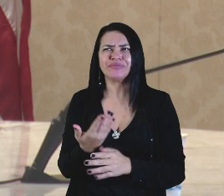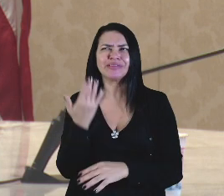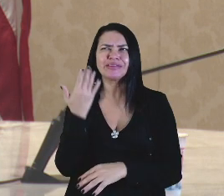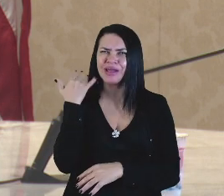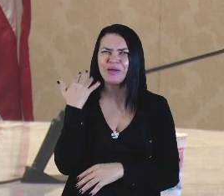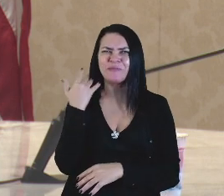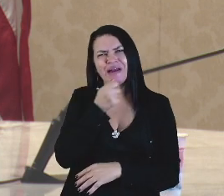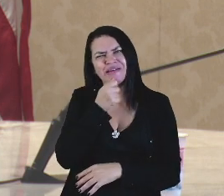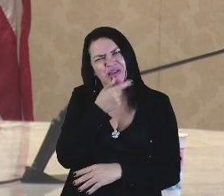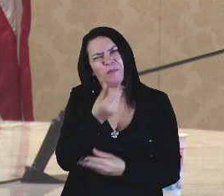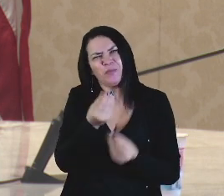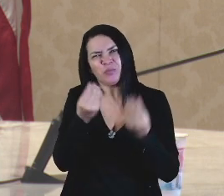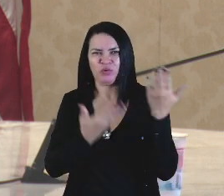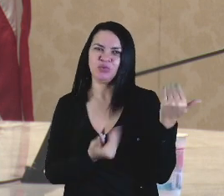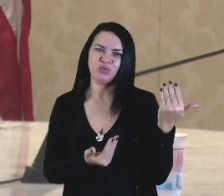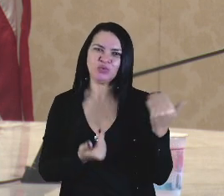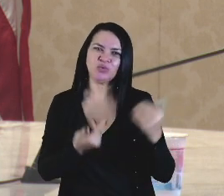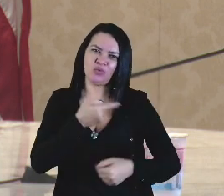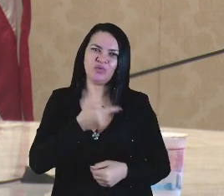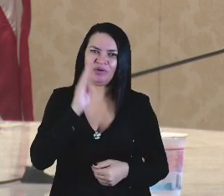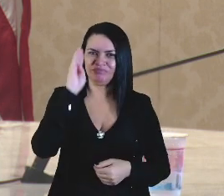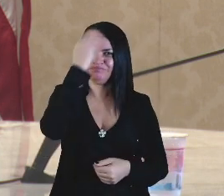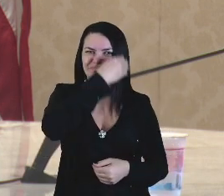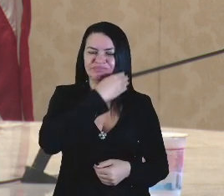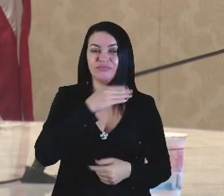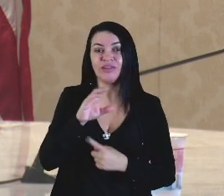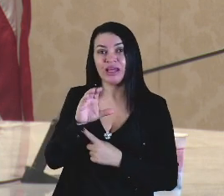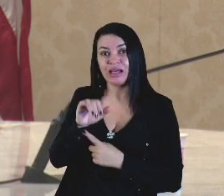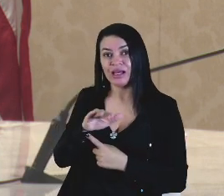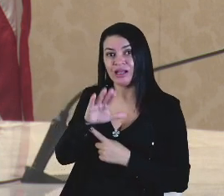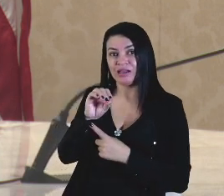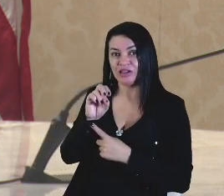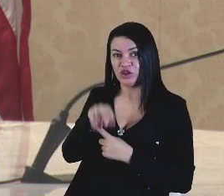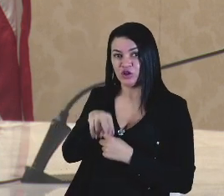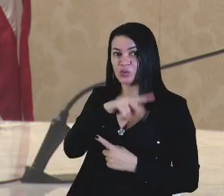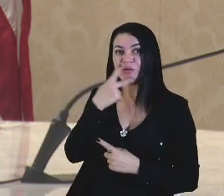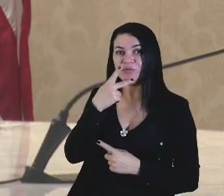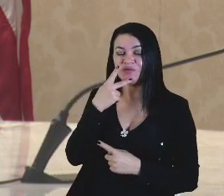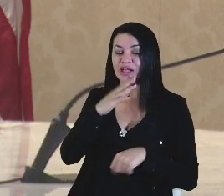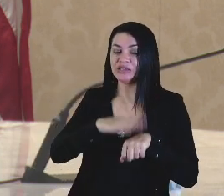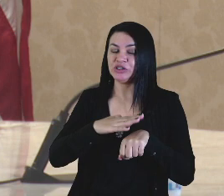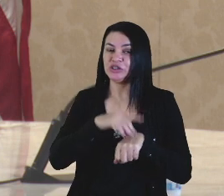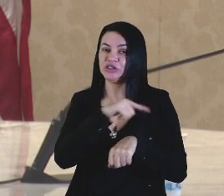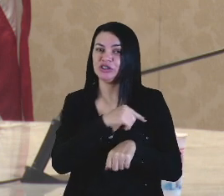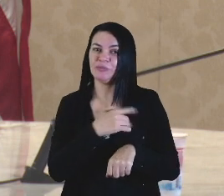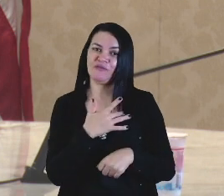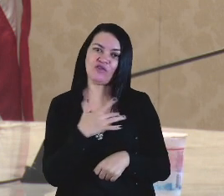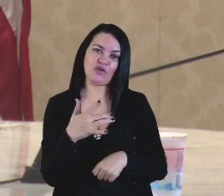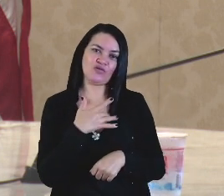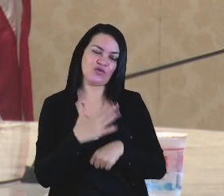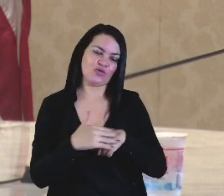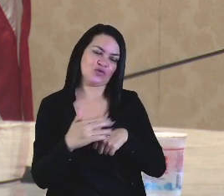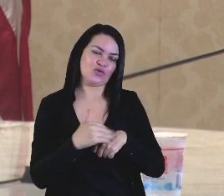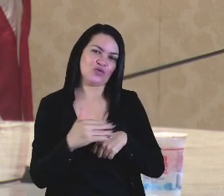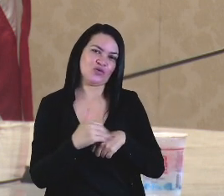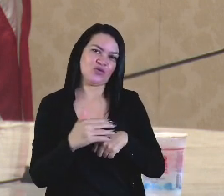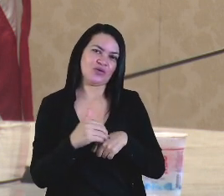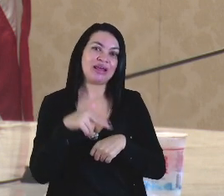era muito jovem, até Cleide sempre dizia isto, até o chamava afetuosamente